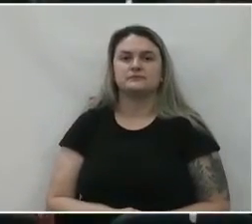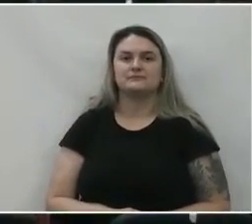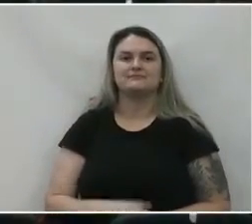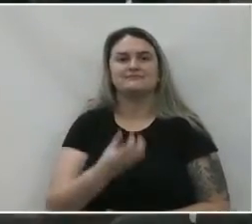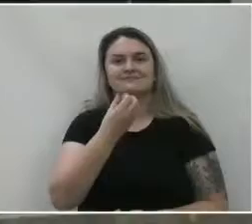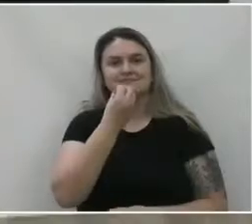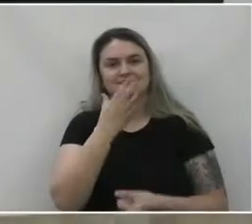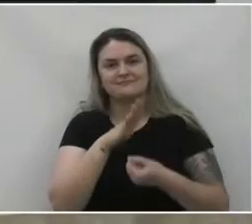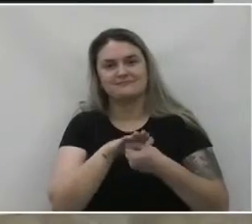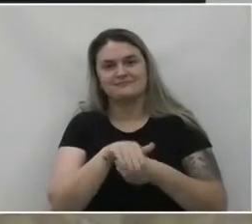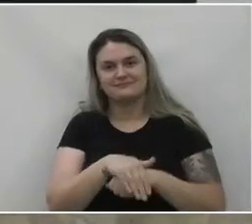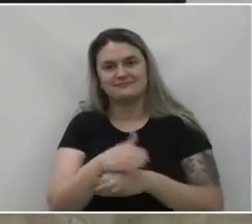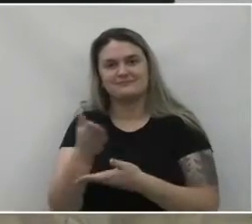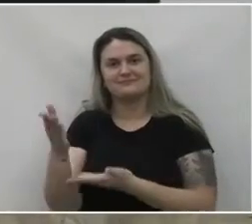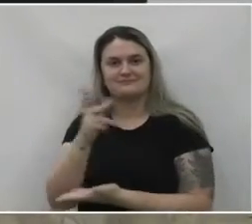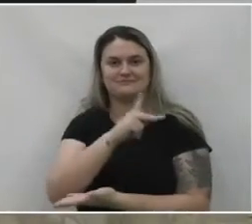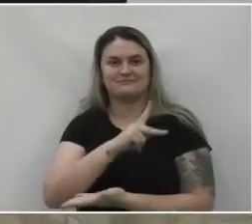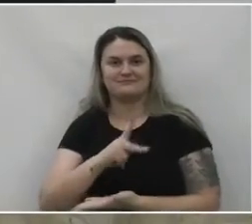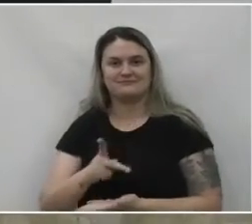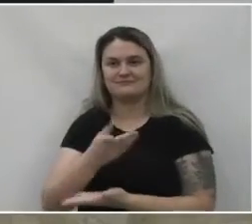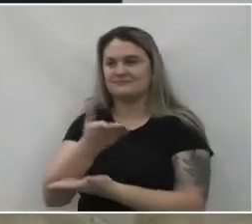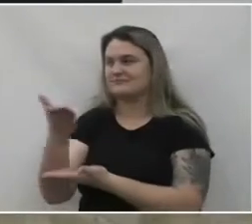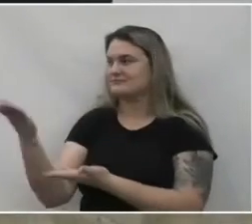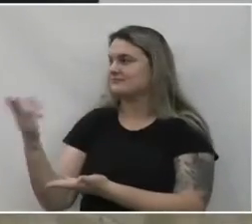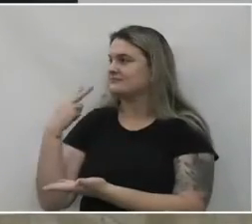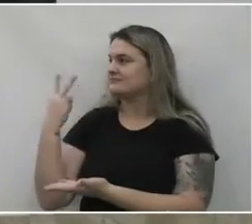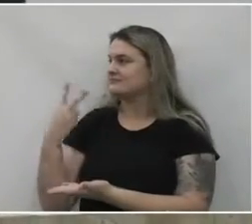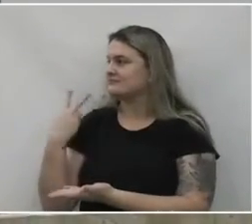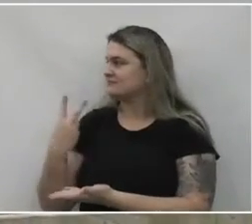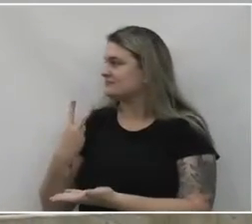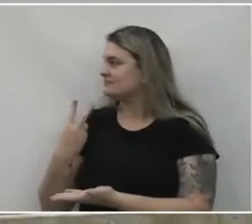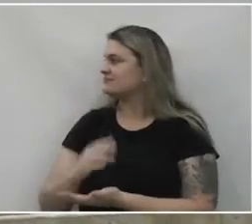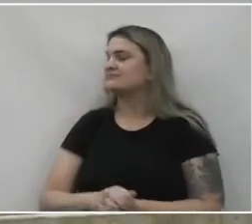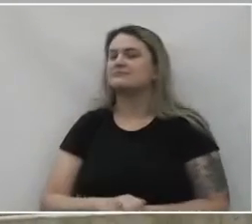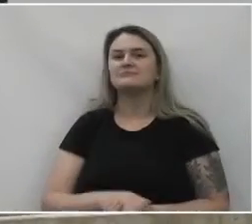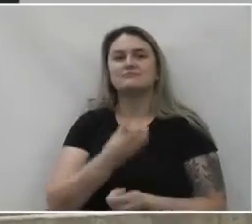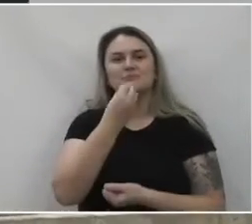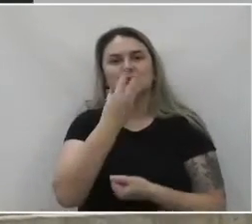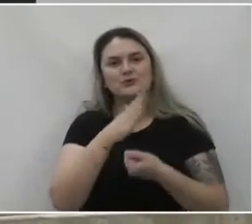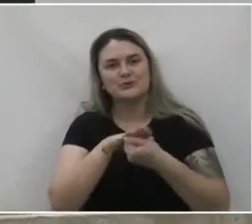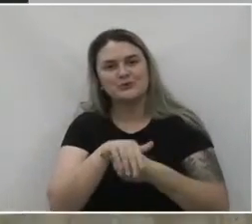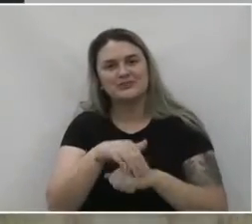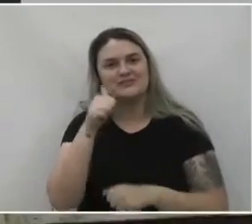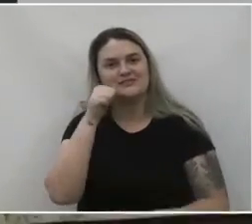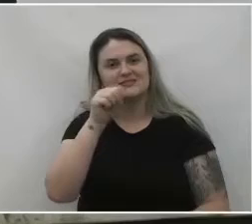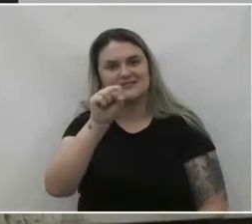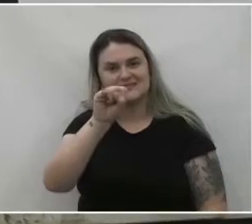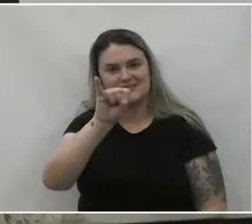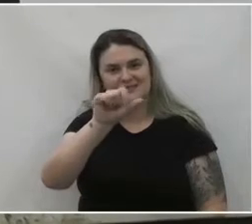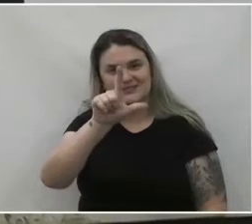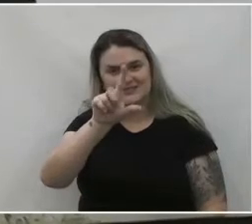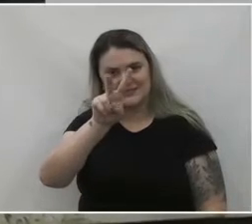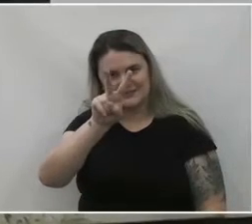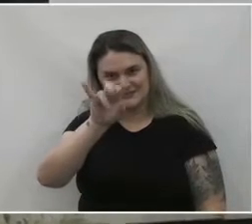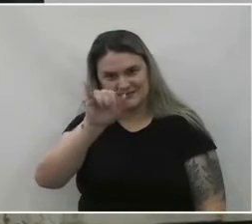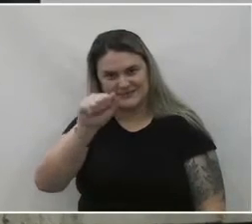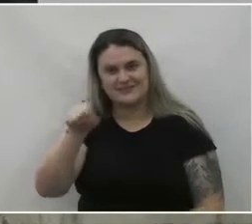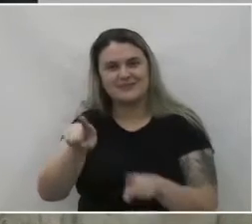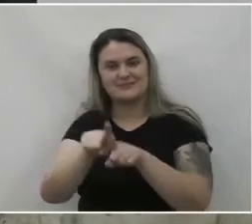Boa noite, presidente. Boa noite aos demais vereadores. Boa noite, Silvia, Lourdes,